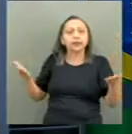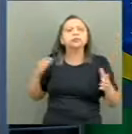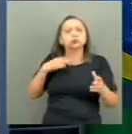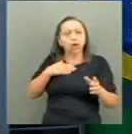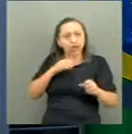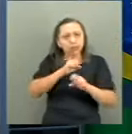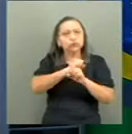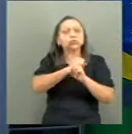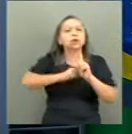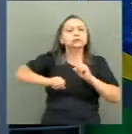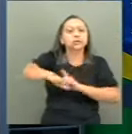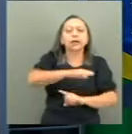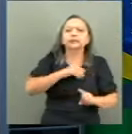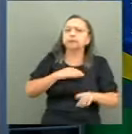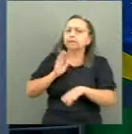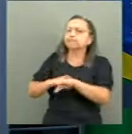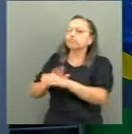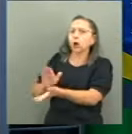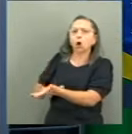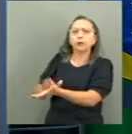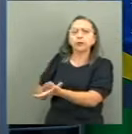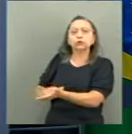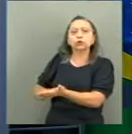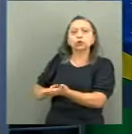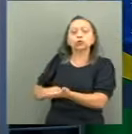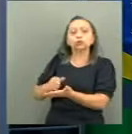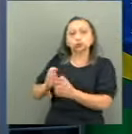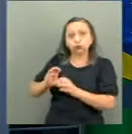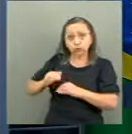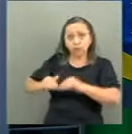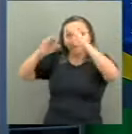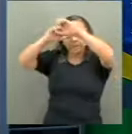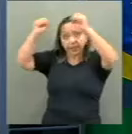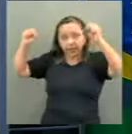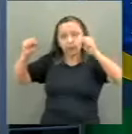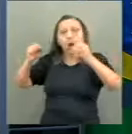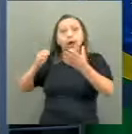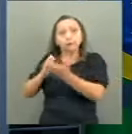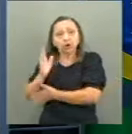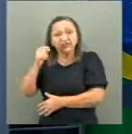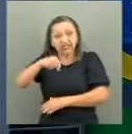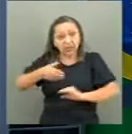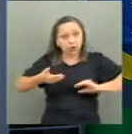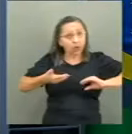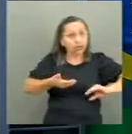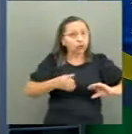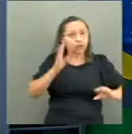para que o Supremo decida. se o Congresso não regulamentar, o Supremo vai regulamentar.